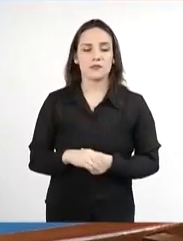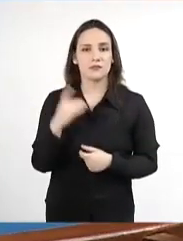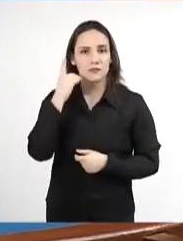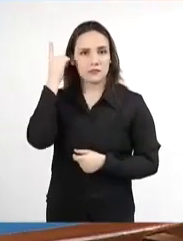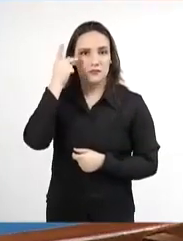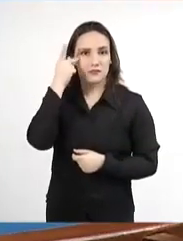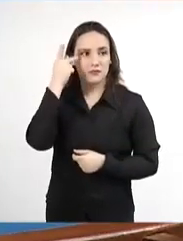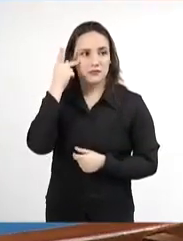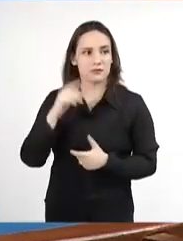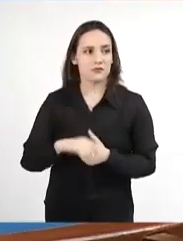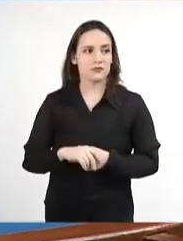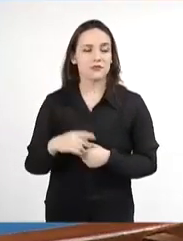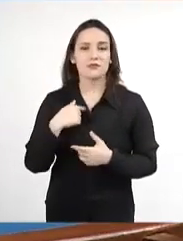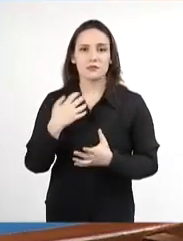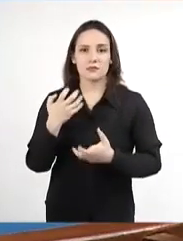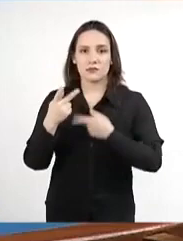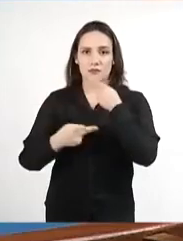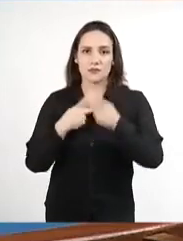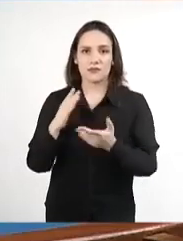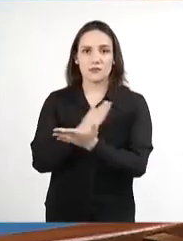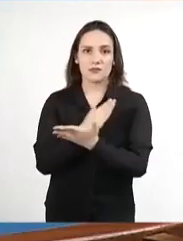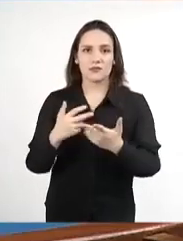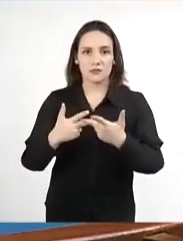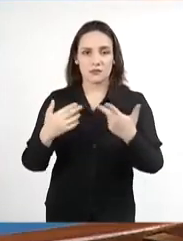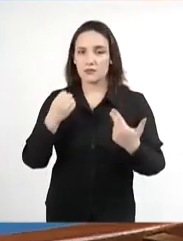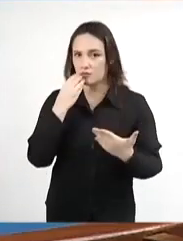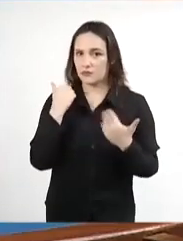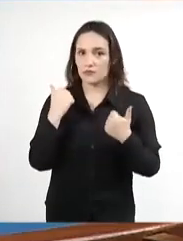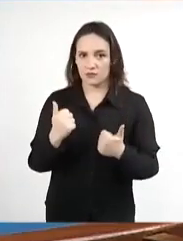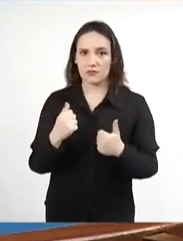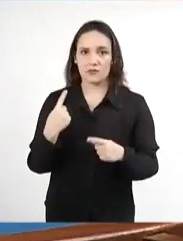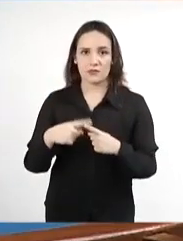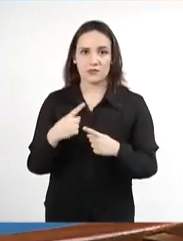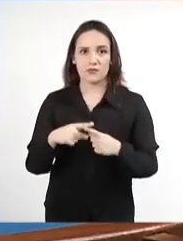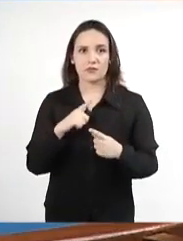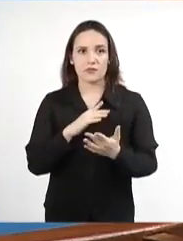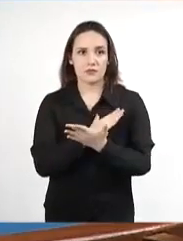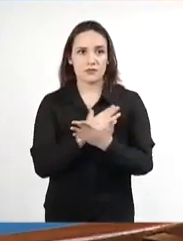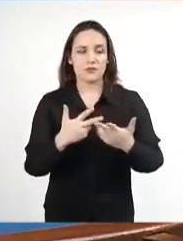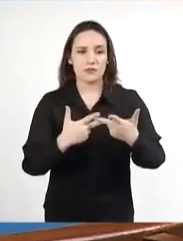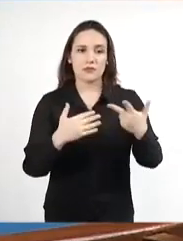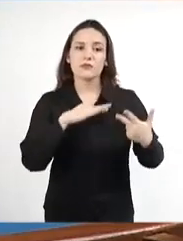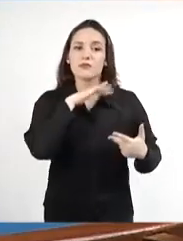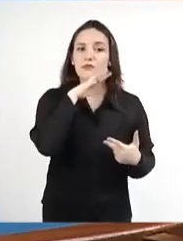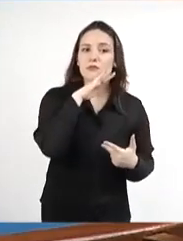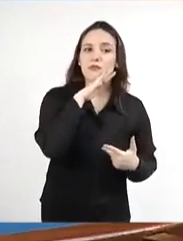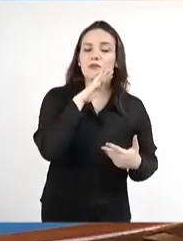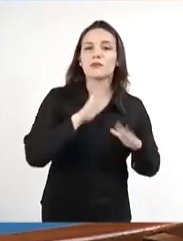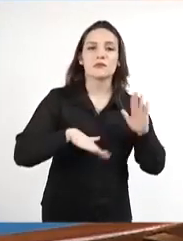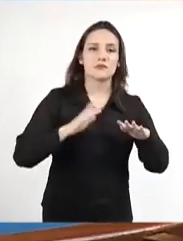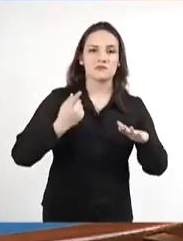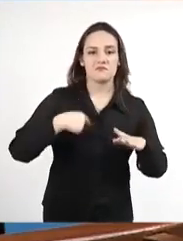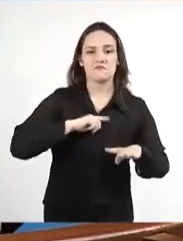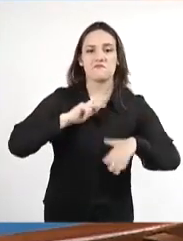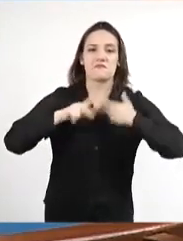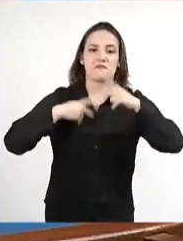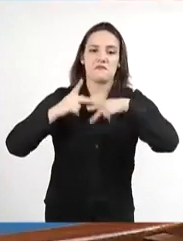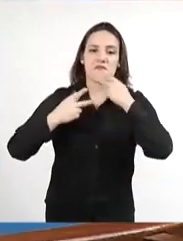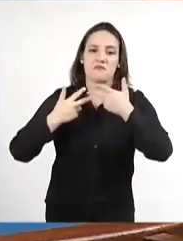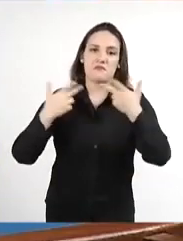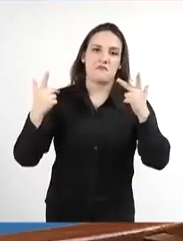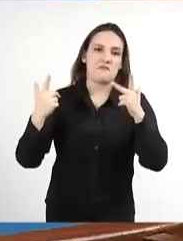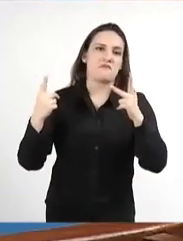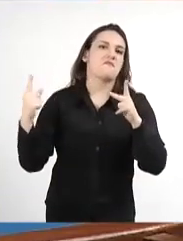e dizer as coisas boas. Quando as coisas ruins acontecem, deputado Evandro Vedramin, normalmente a gente vem